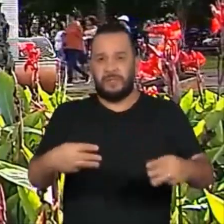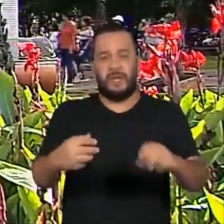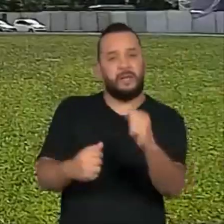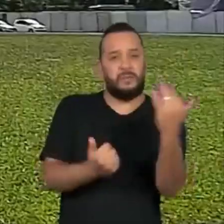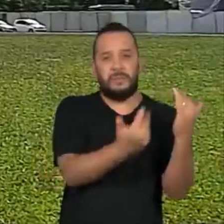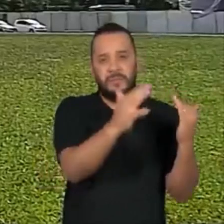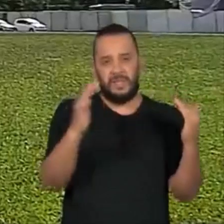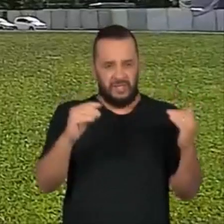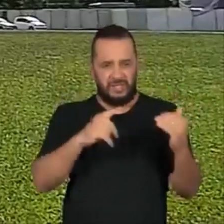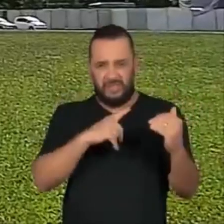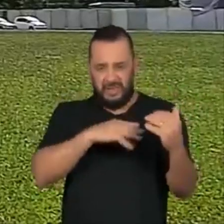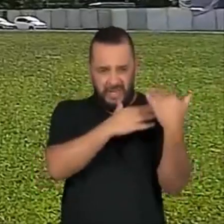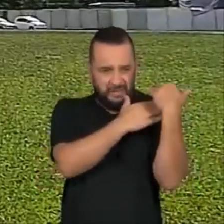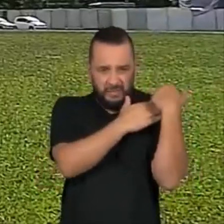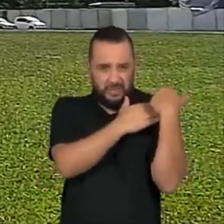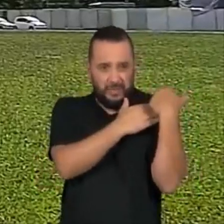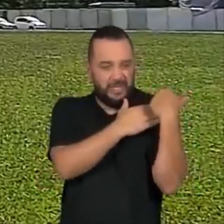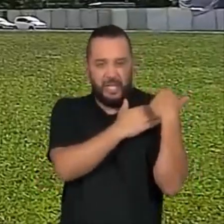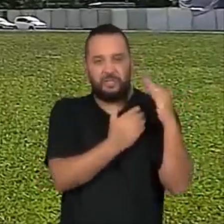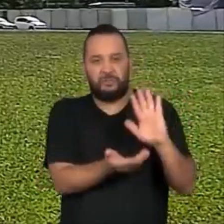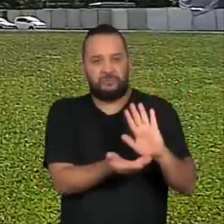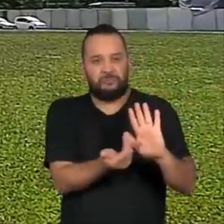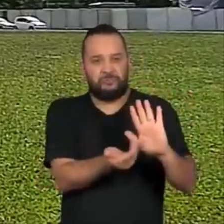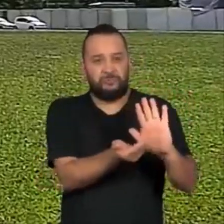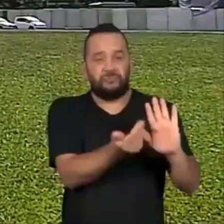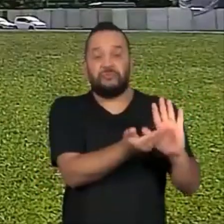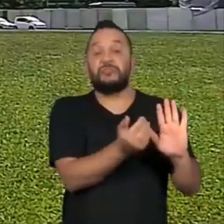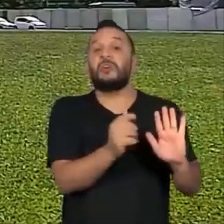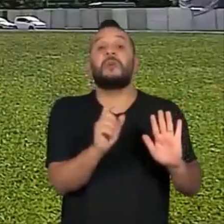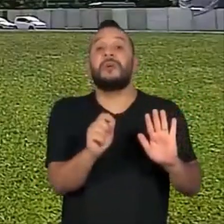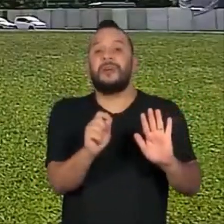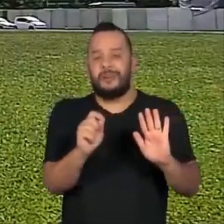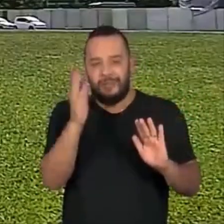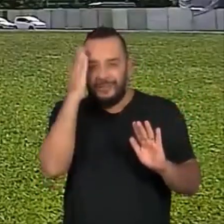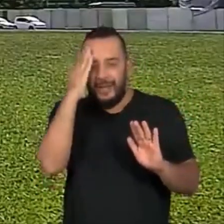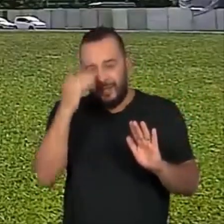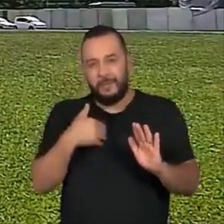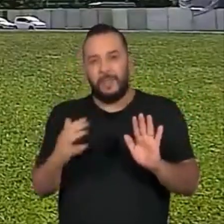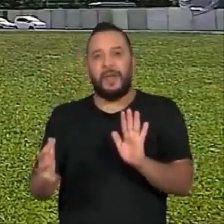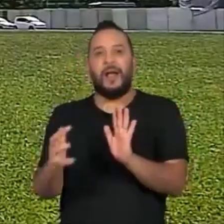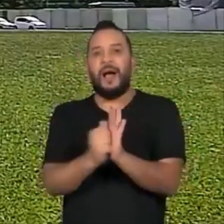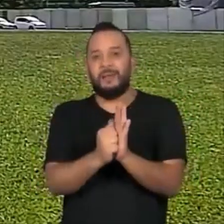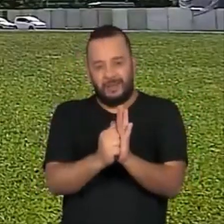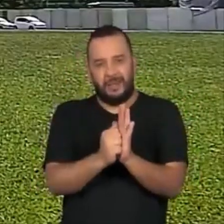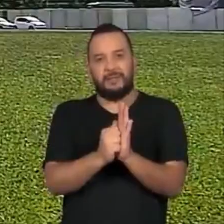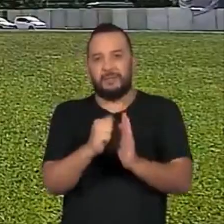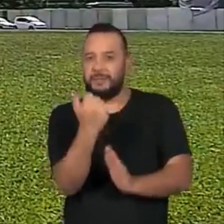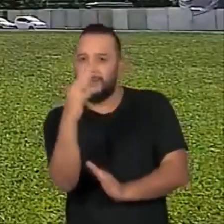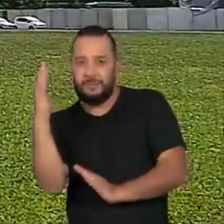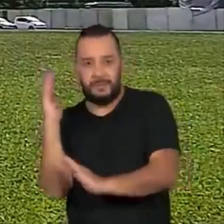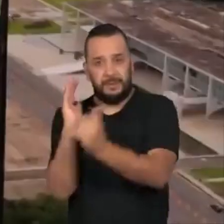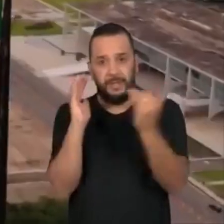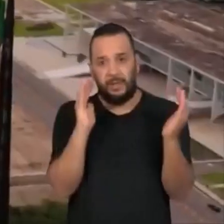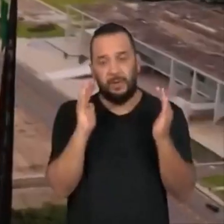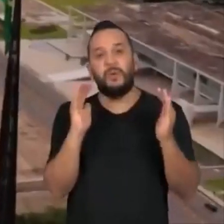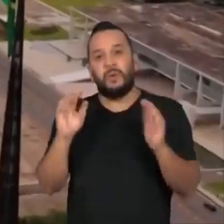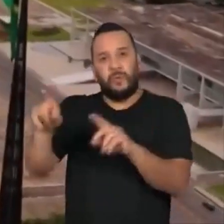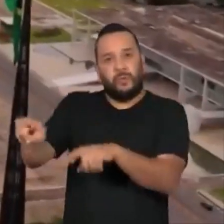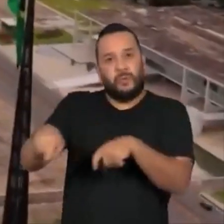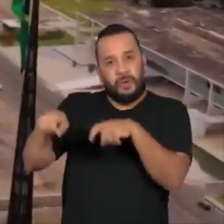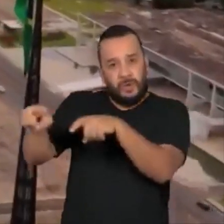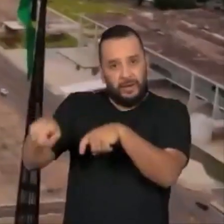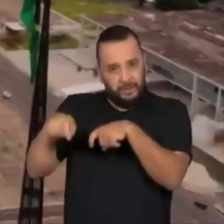Ambiente. Entre as alterações estão a transferência do Cadastro Ambiental Rural ao Ministério da Gestão, a